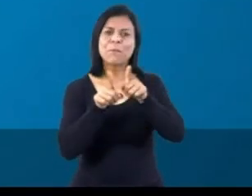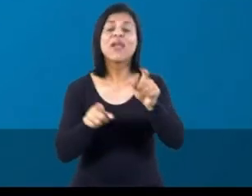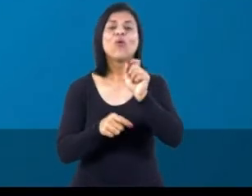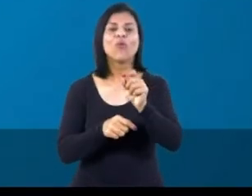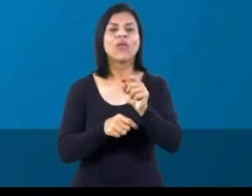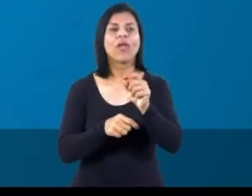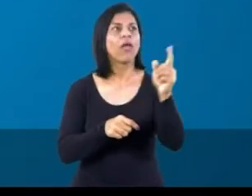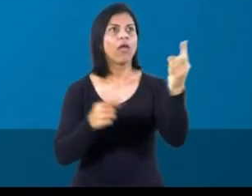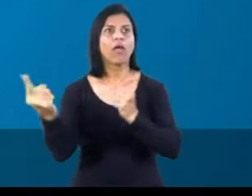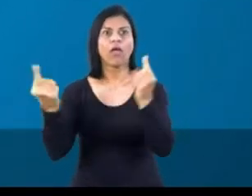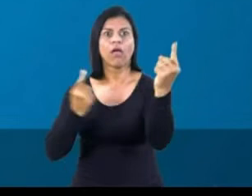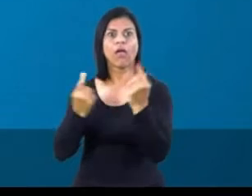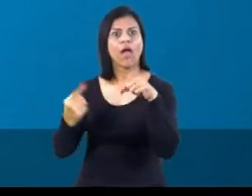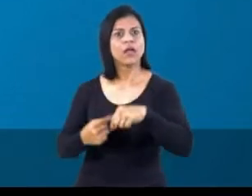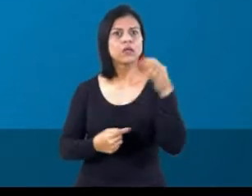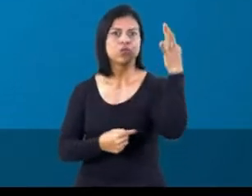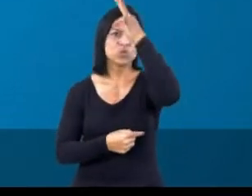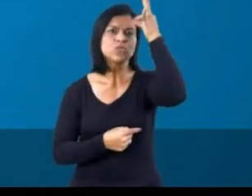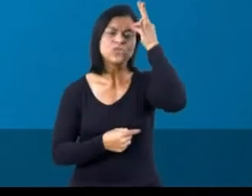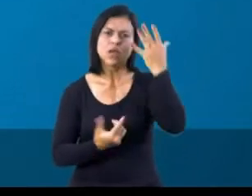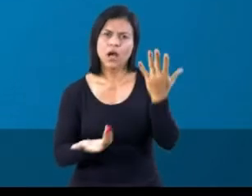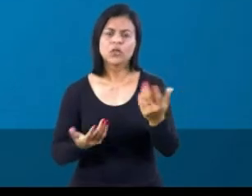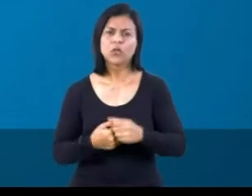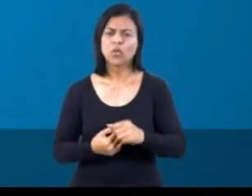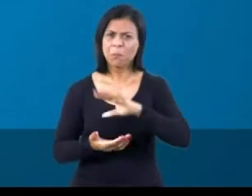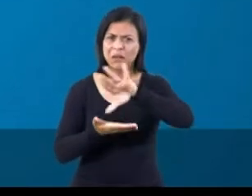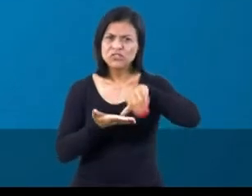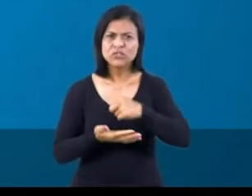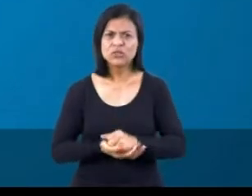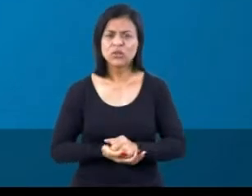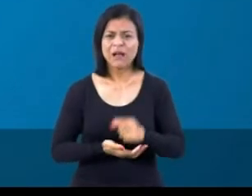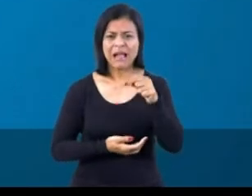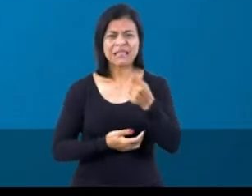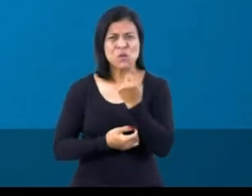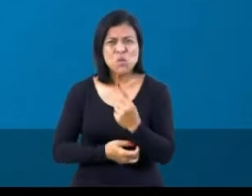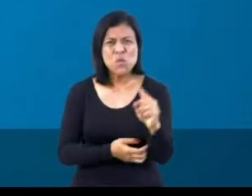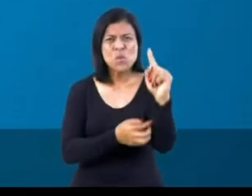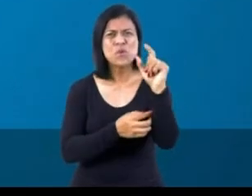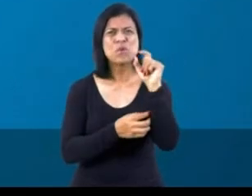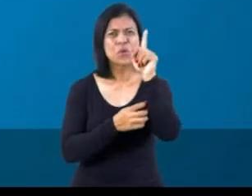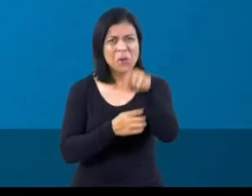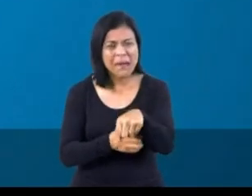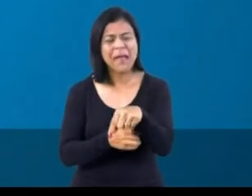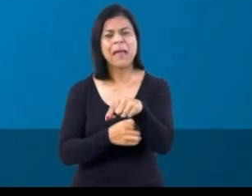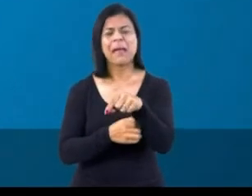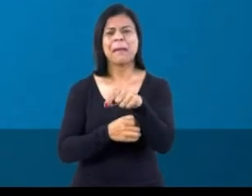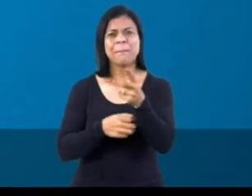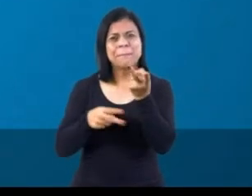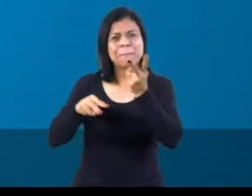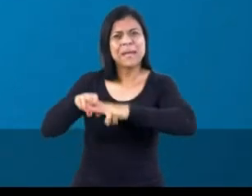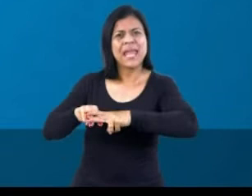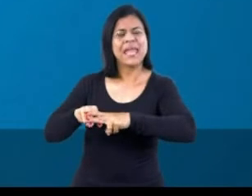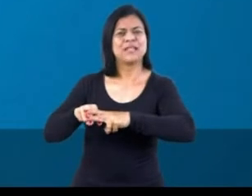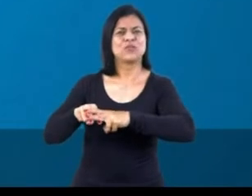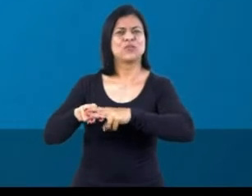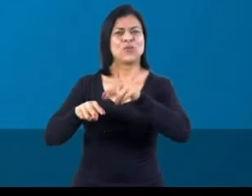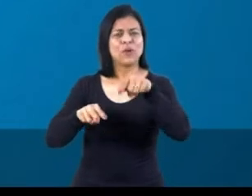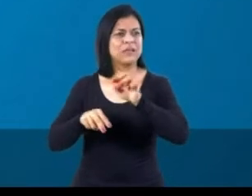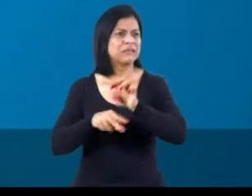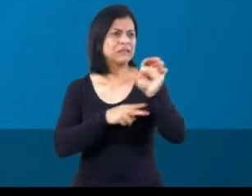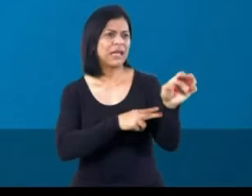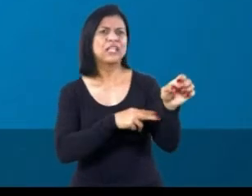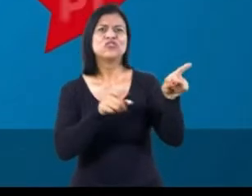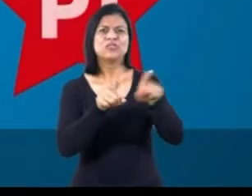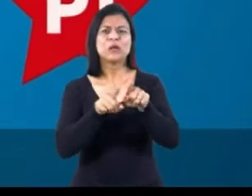bandidos estão vindo para o Espírito Santo. Espírito Santo, seria o único estado do sudeste agarrado na ideologia da esquerda e o único